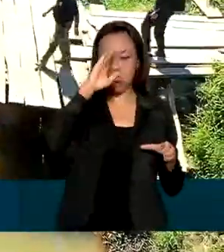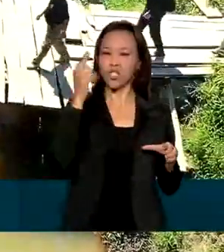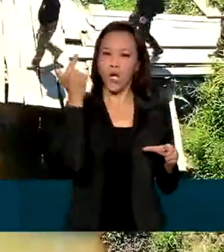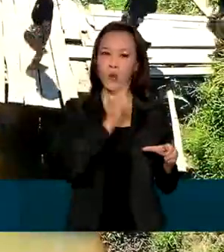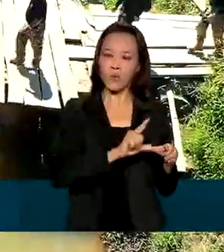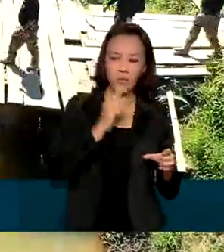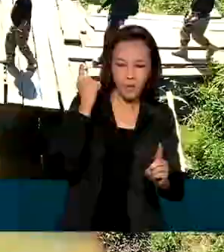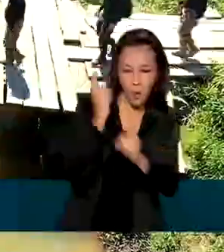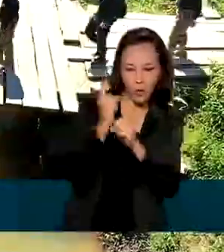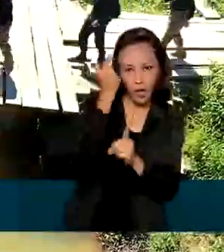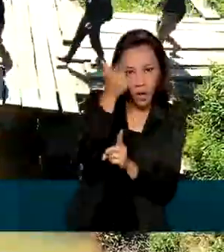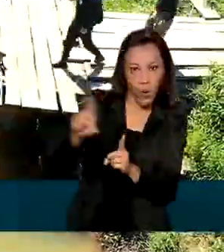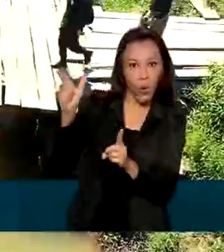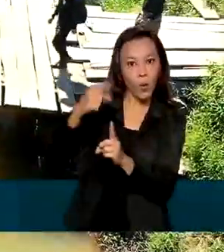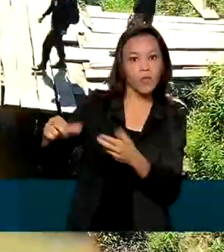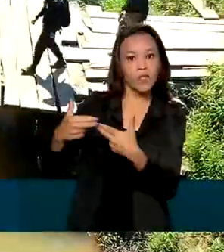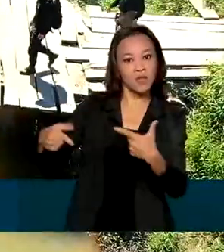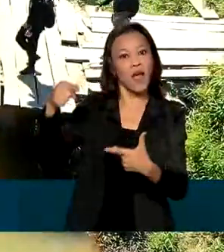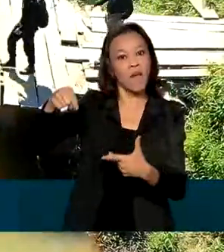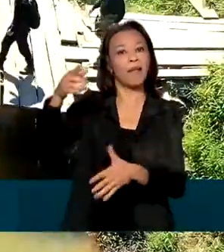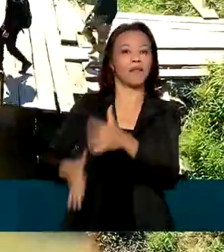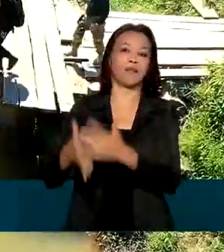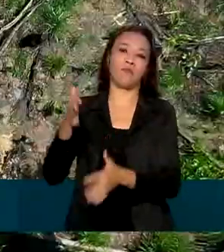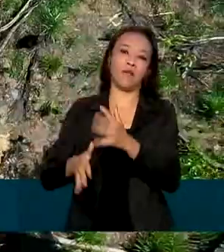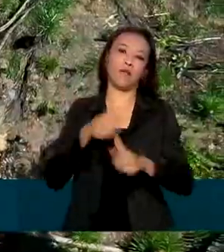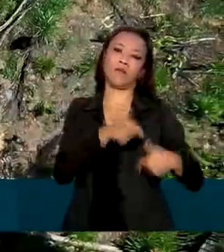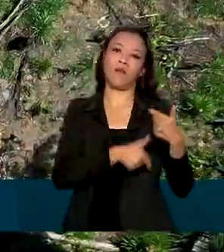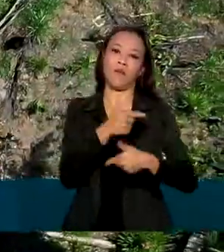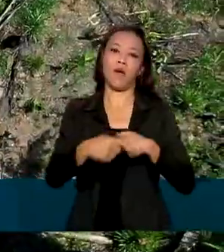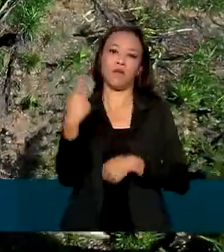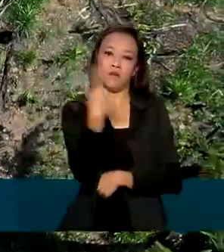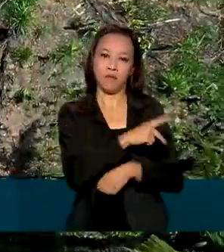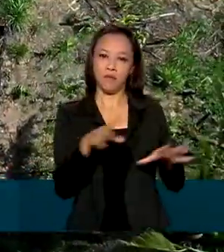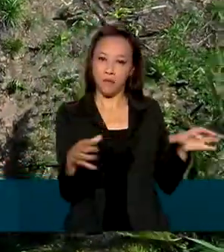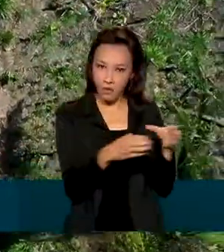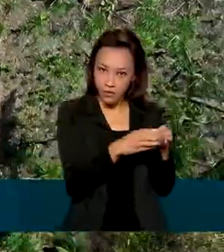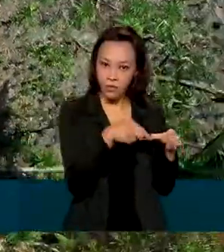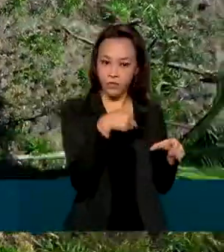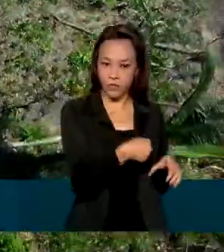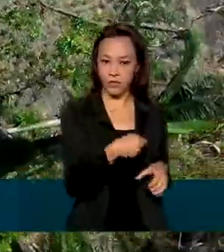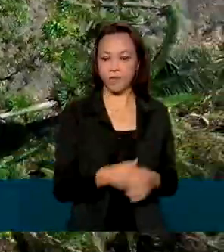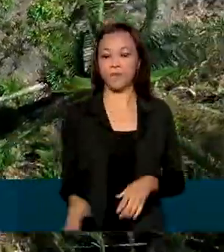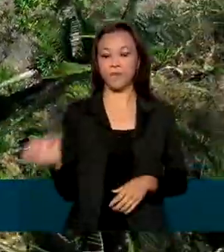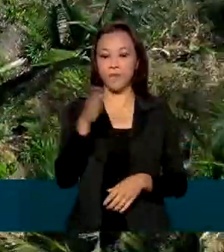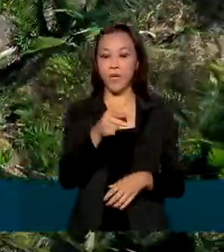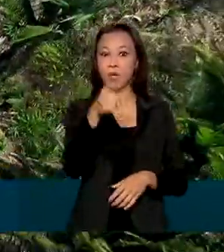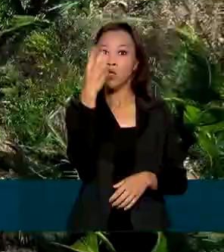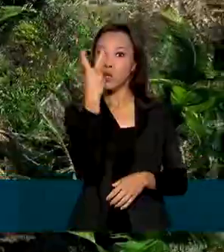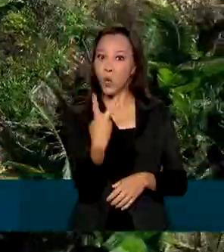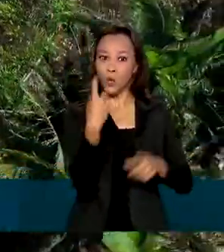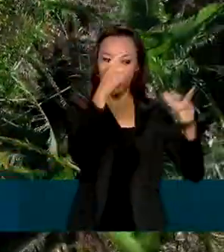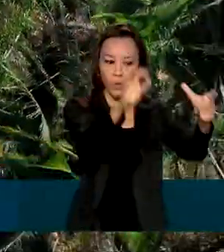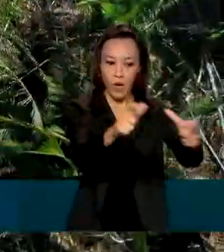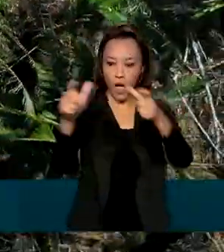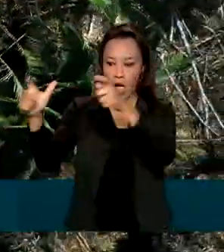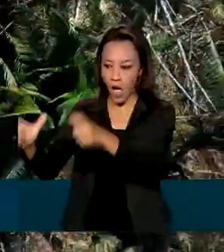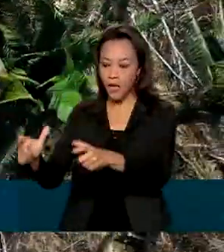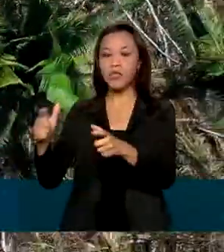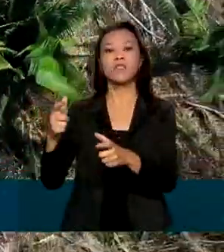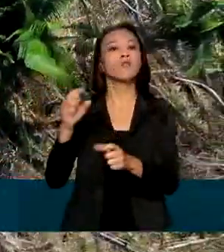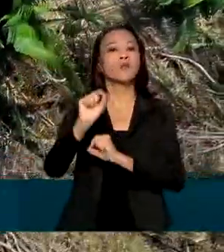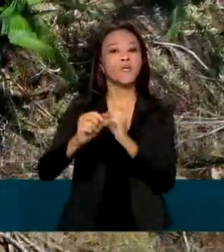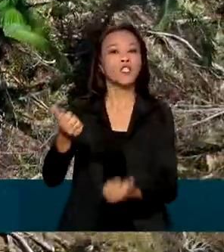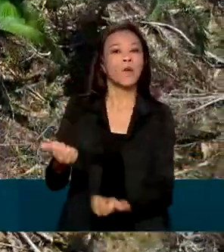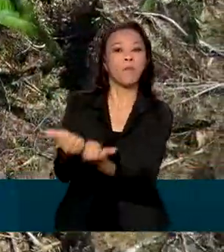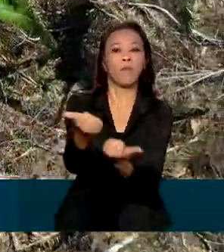que são justamente para tentar atrapalhar a missão. Dois pontos de apoio ao desmatamento foram encontrados dentro das